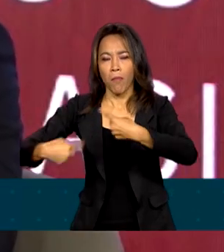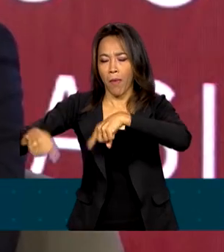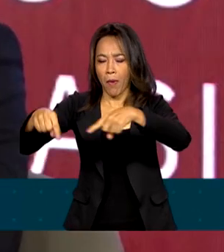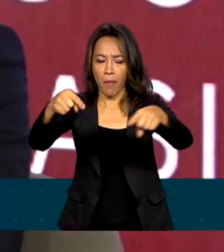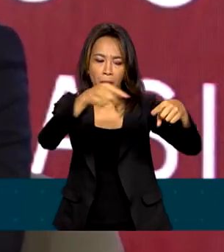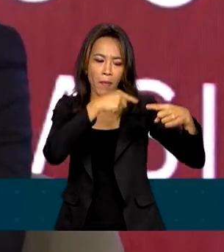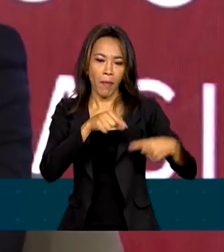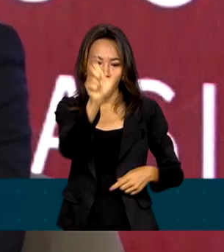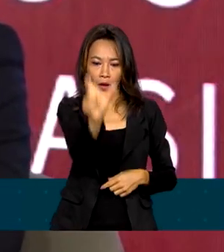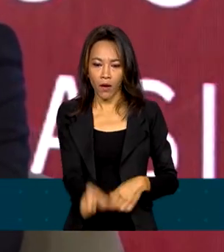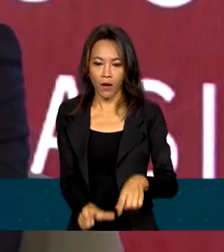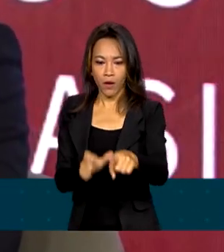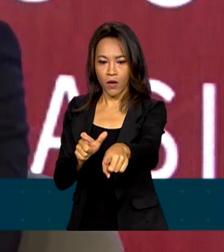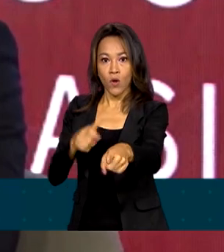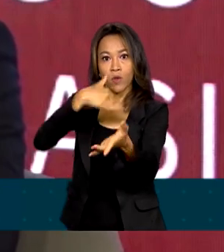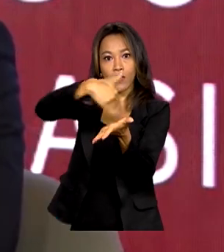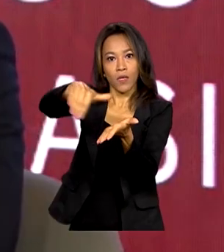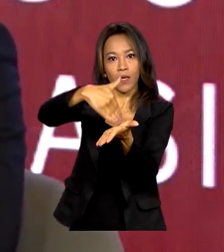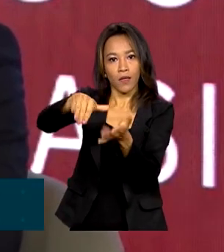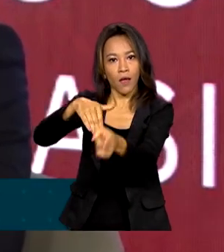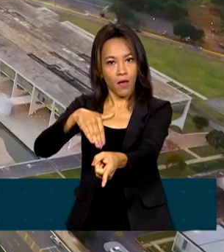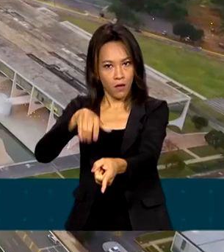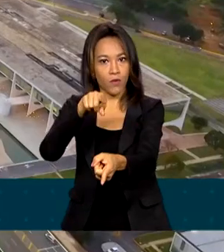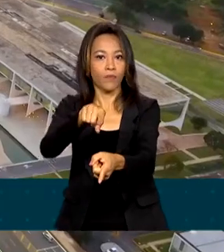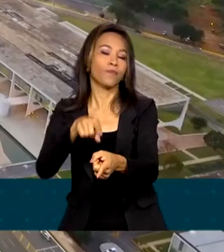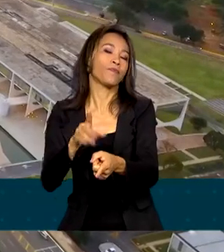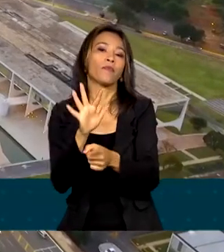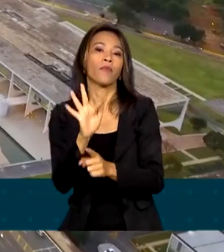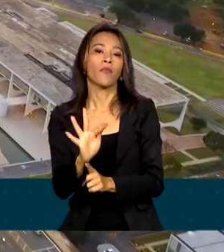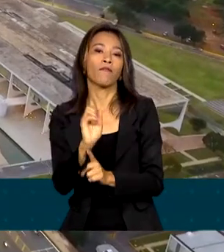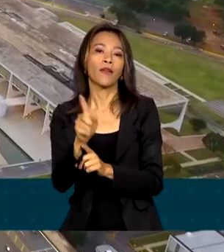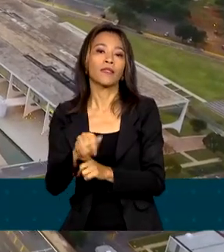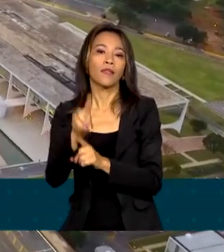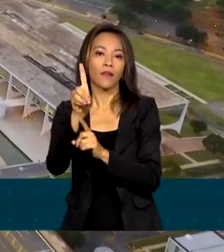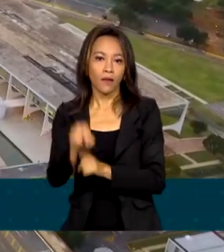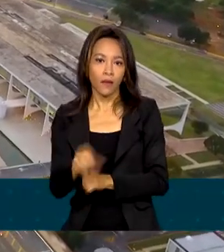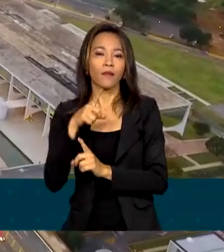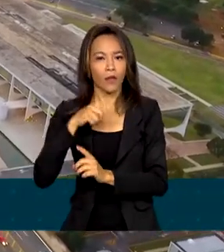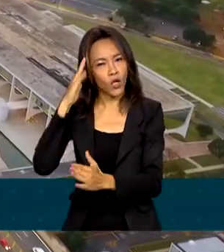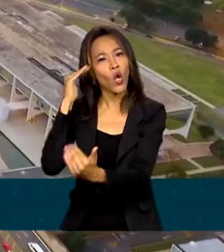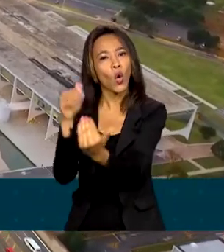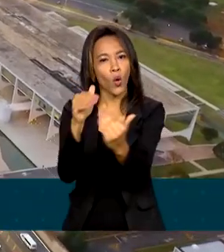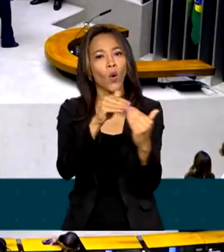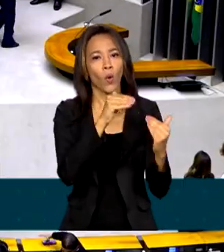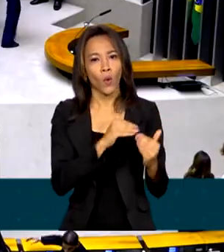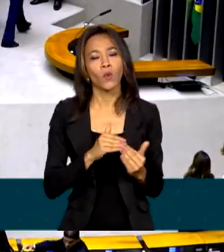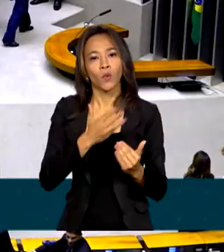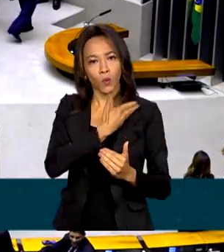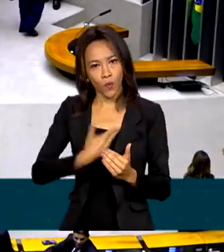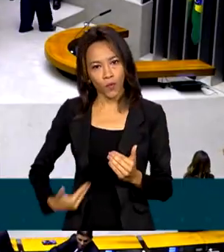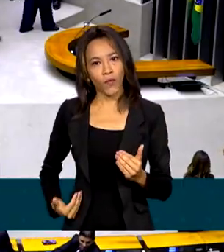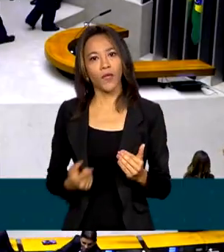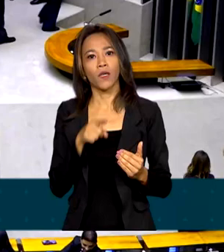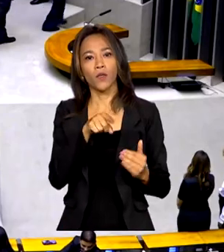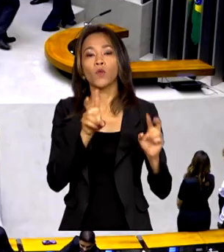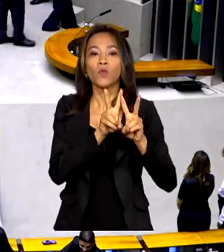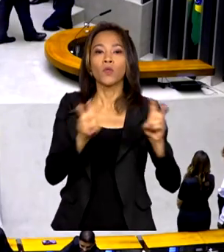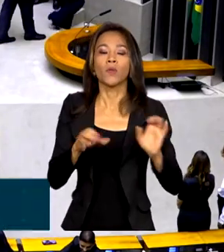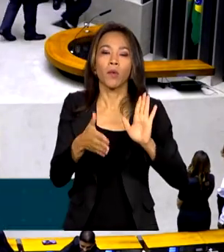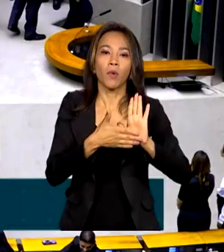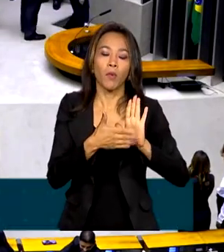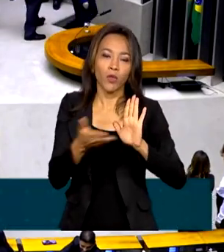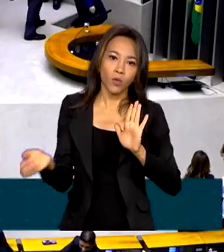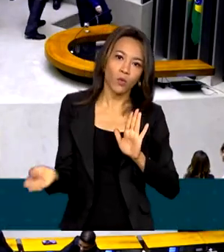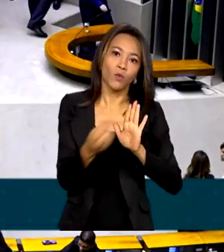o secretário-executivo do Ministério da Fazenda disse que há consenso no governo e no Congresso Nacional em torno da proposta do